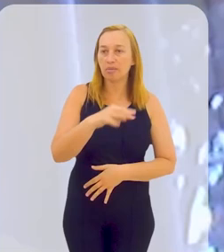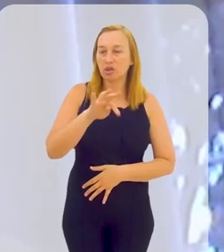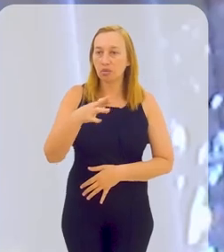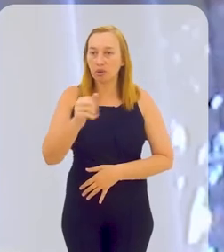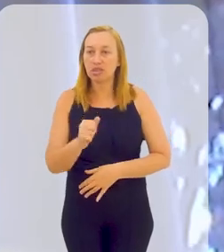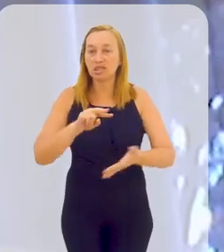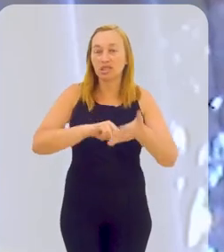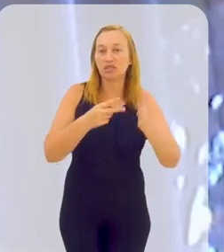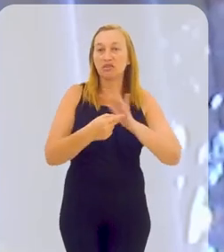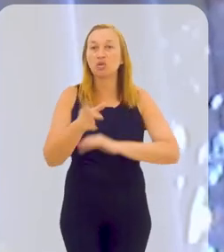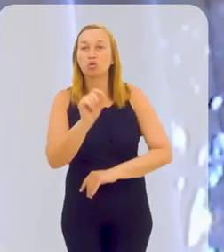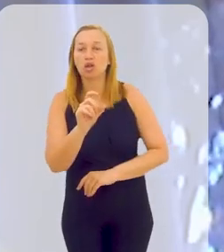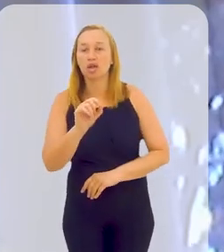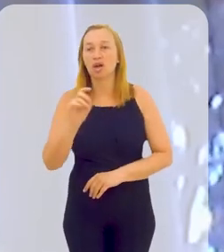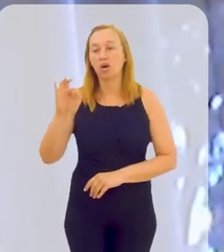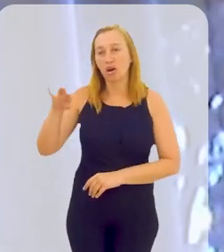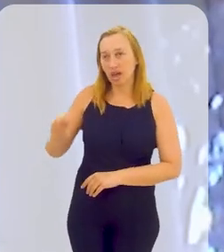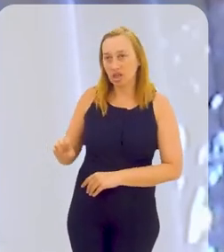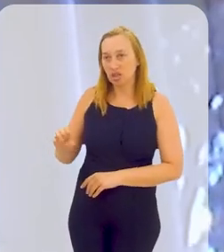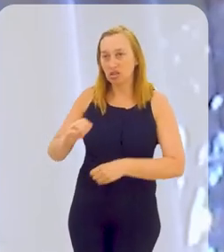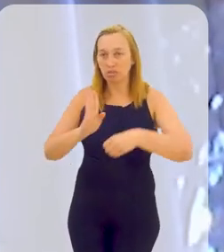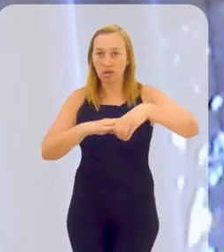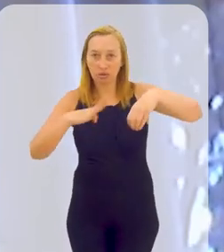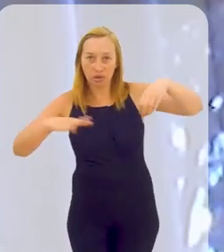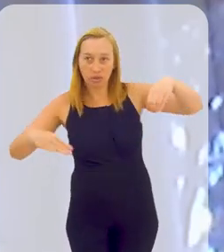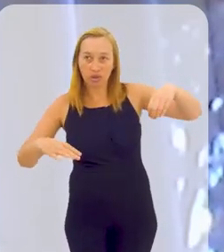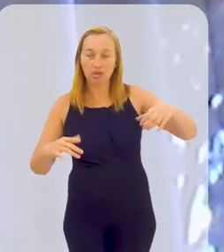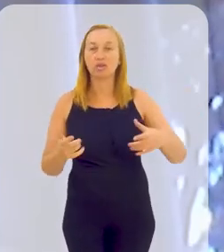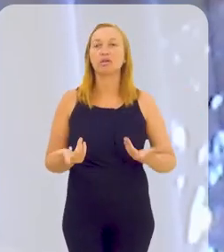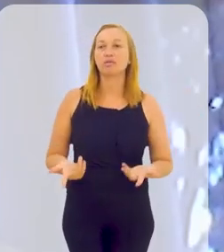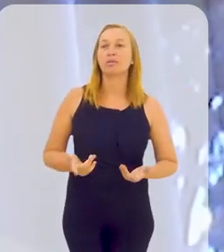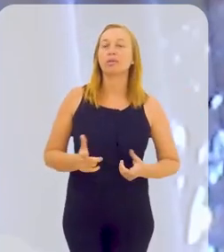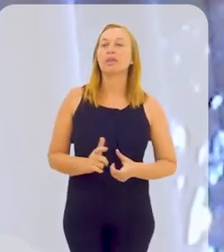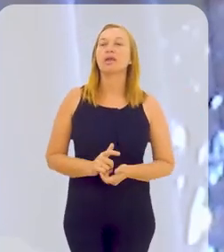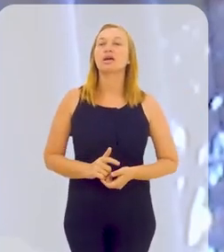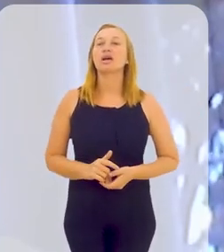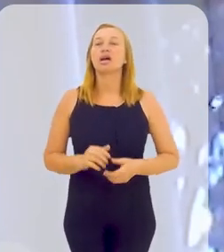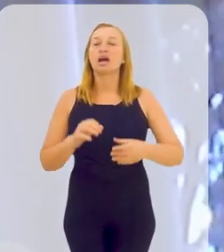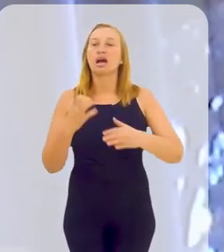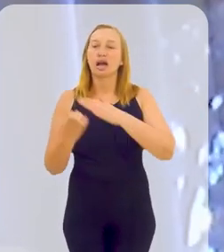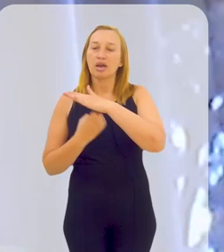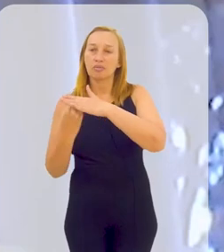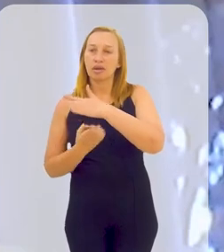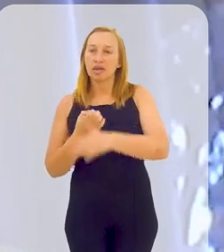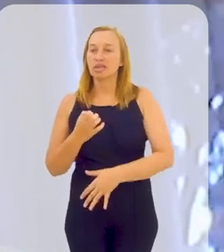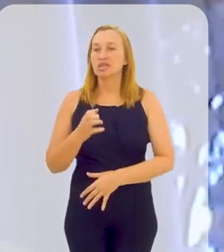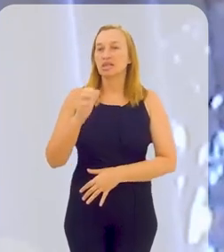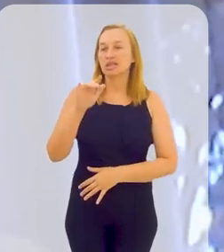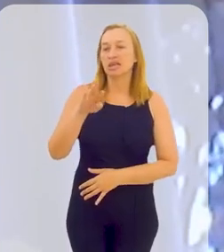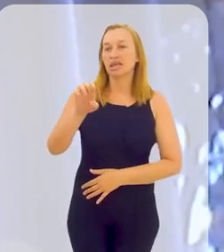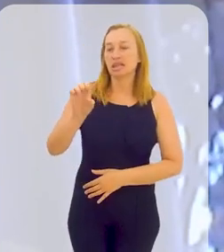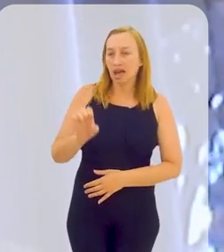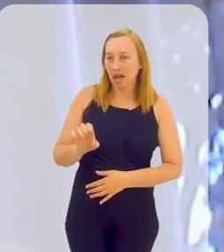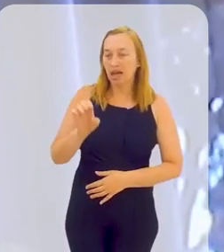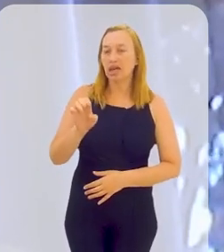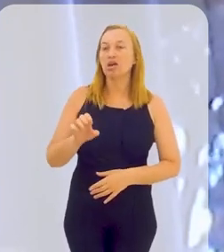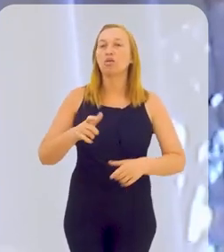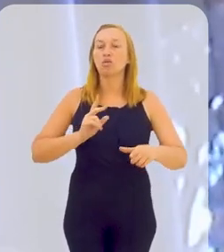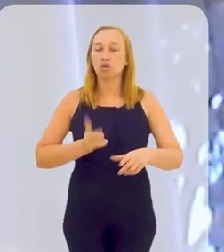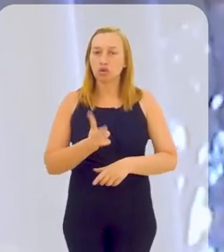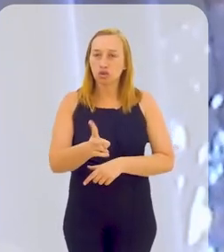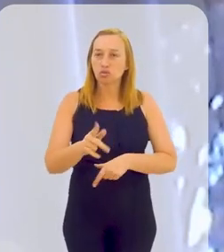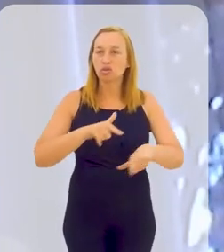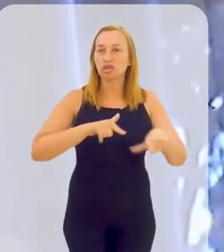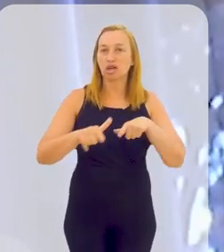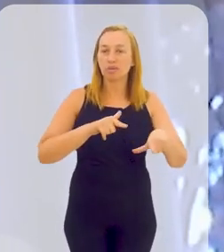isso? Significa que do lado oeste da Baía de Guanabara, onde está a Grande Rio, a CEDAI continua operando a captação e tratamento